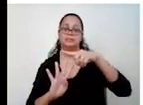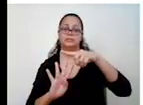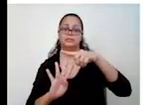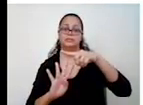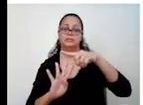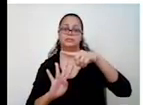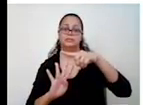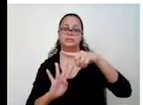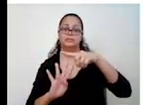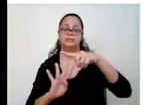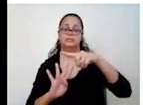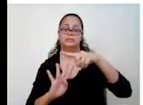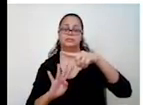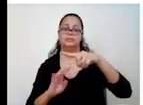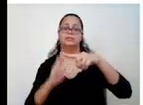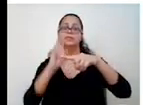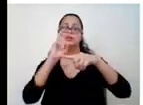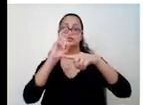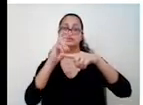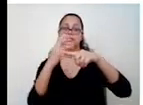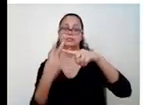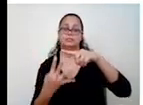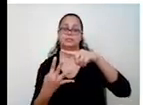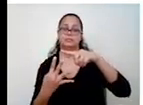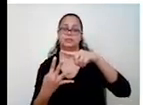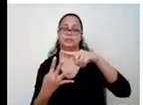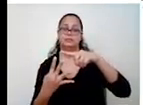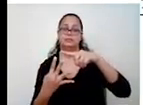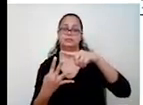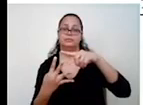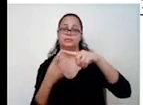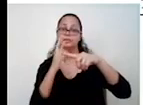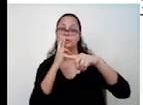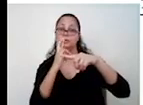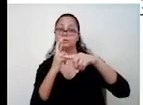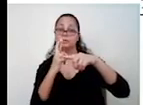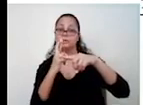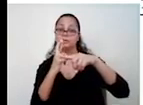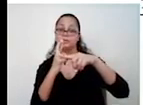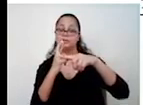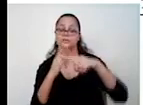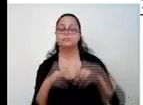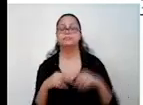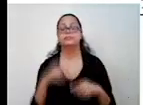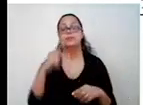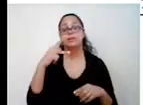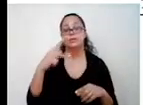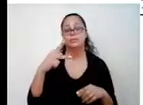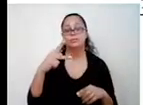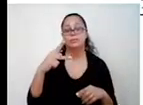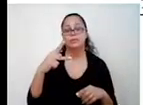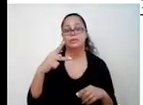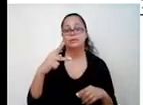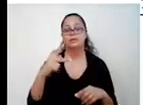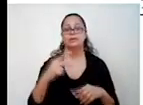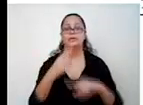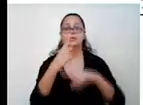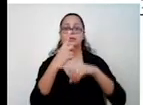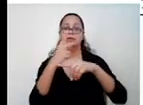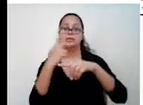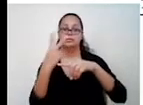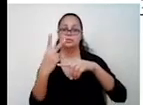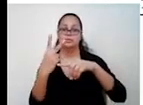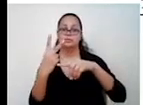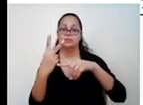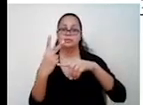decimal, vamos deixar uma forma de fração. Então, a primeira resposta daqui que é a soma. E o produto? C sobre A. Que é o